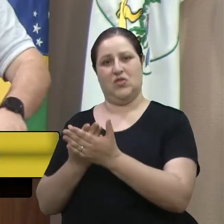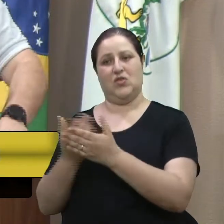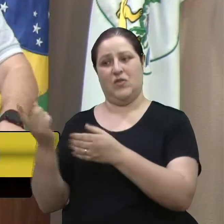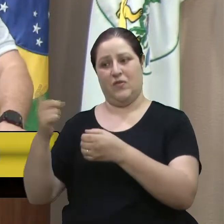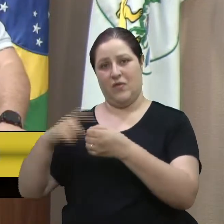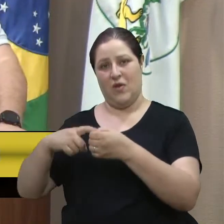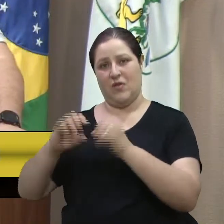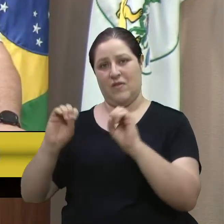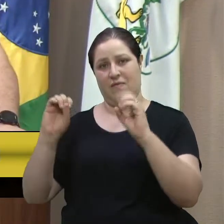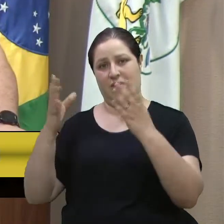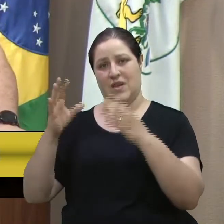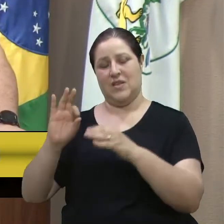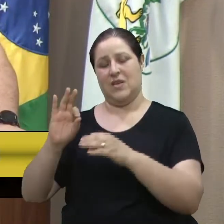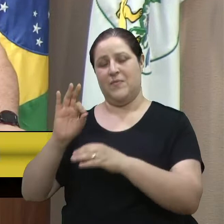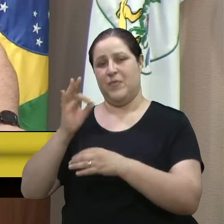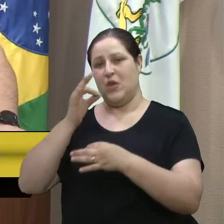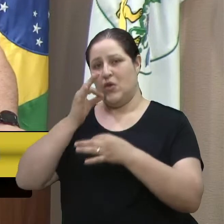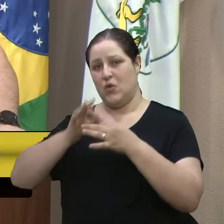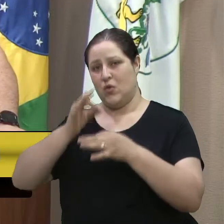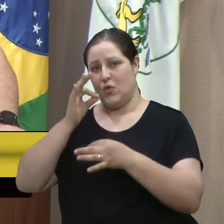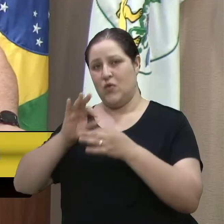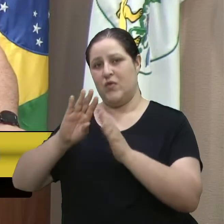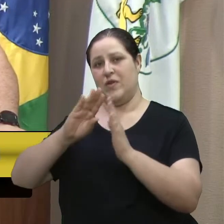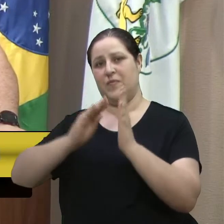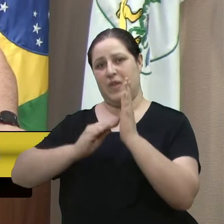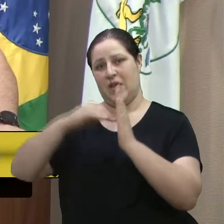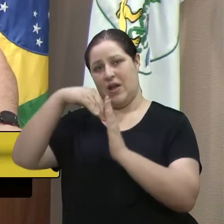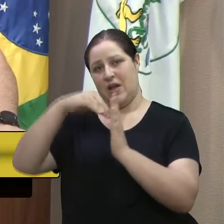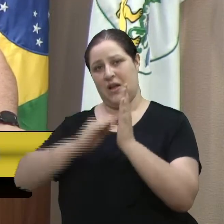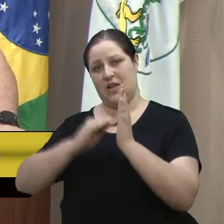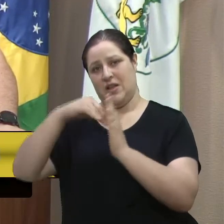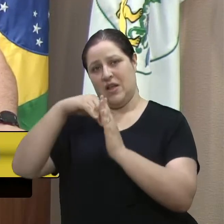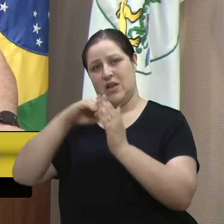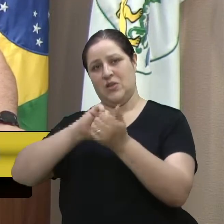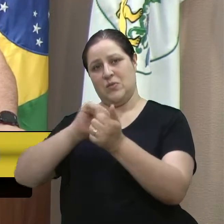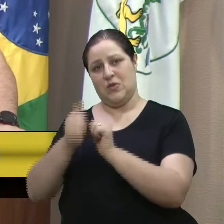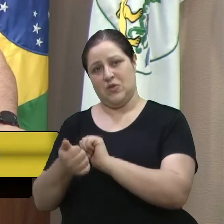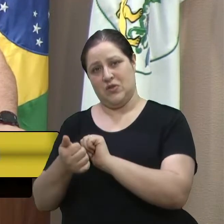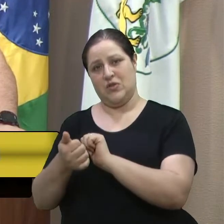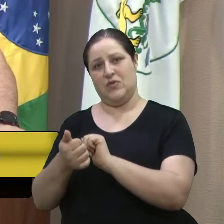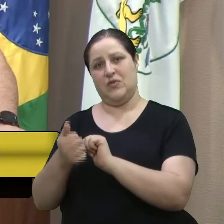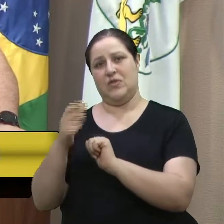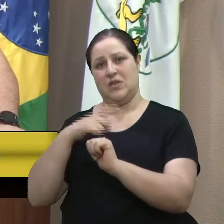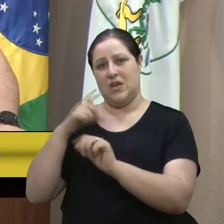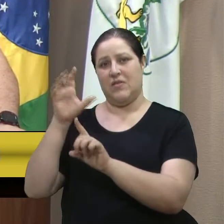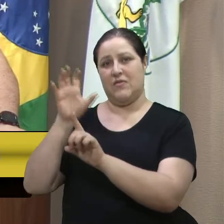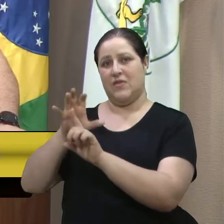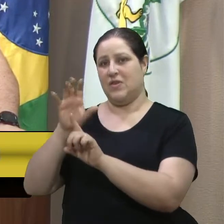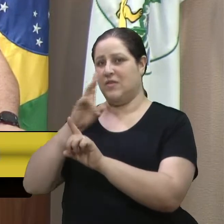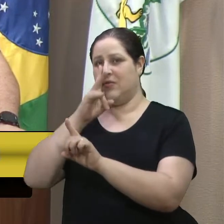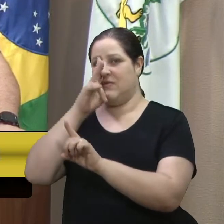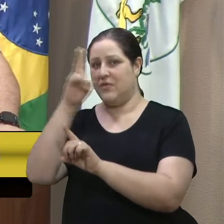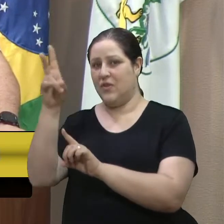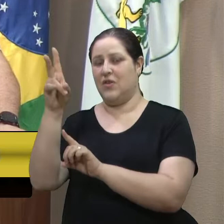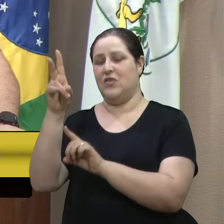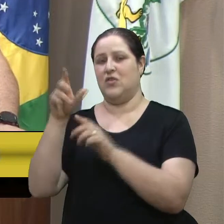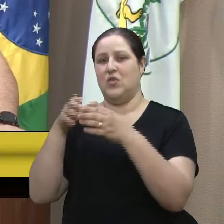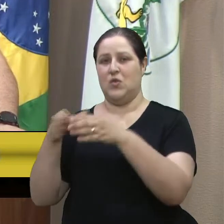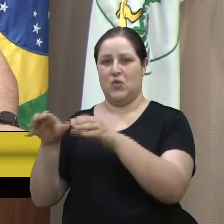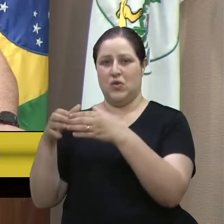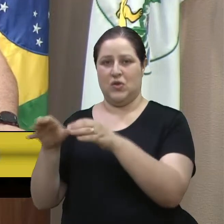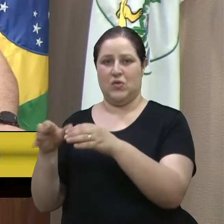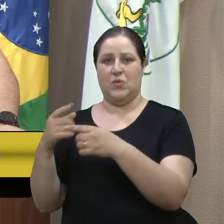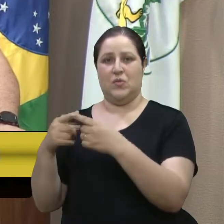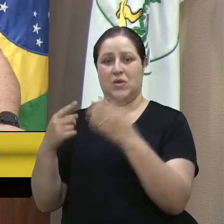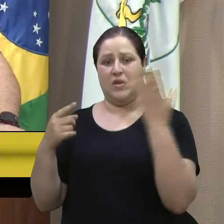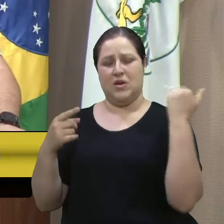Festa da Uva e o calendário esportivo da Festa da Uva vai ter um grande impacto também no turismo. Porque o calendário esportivo da Festa da Uva foi ignorado